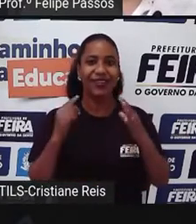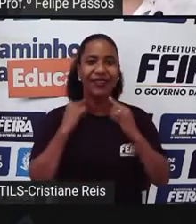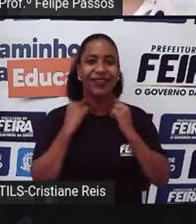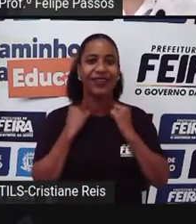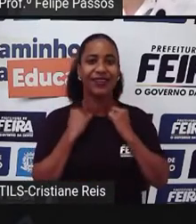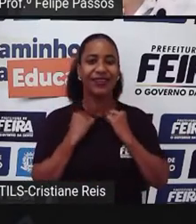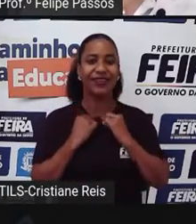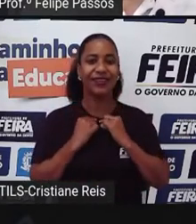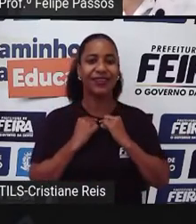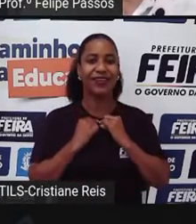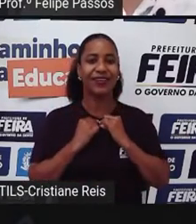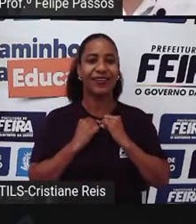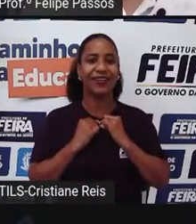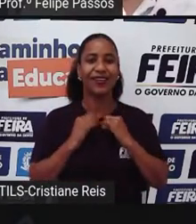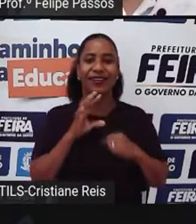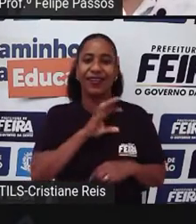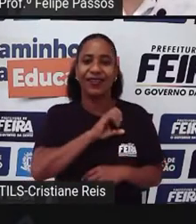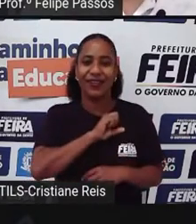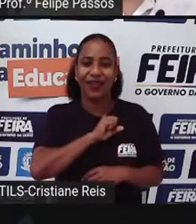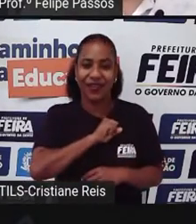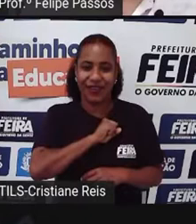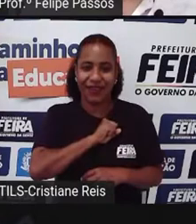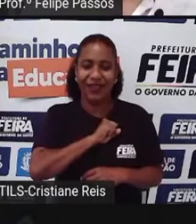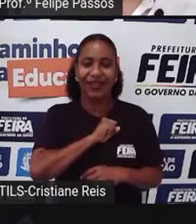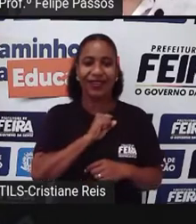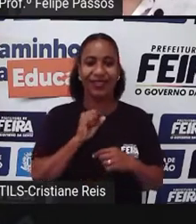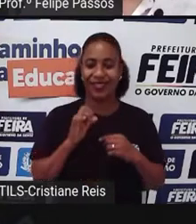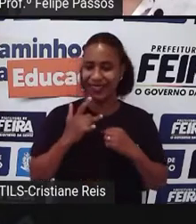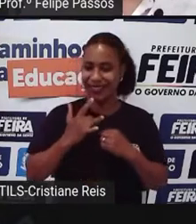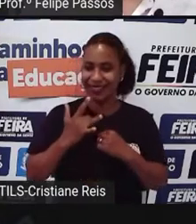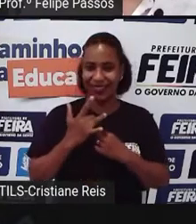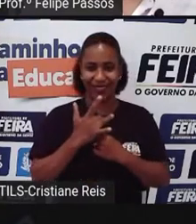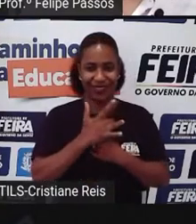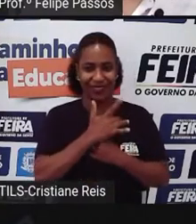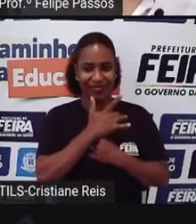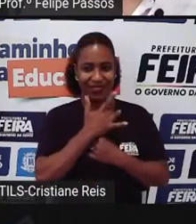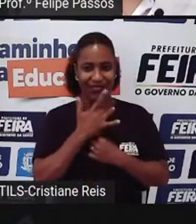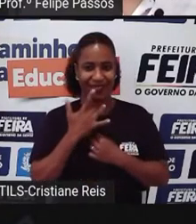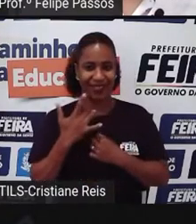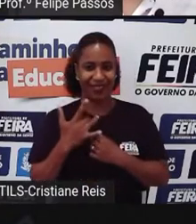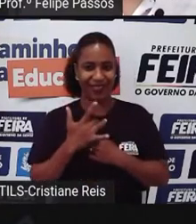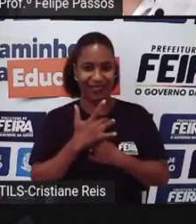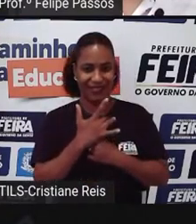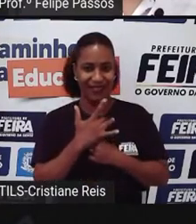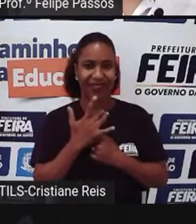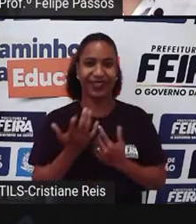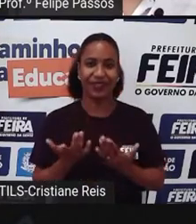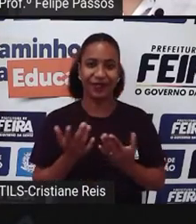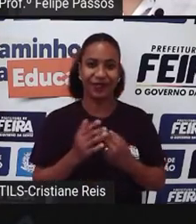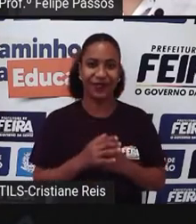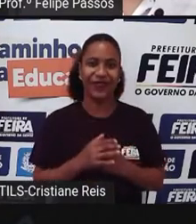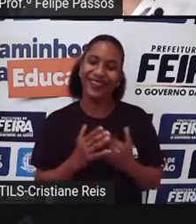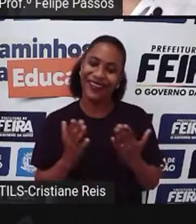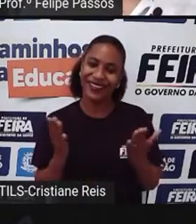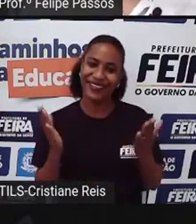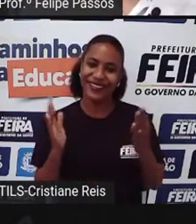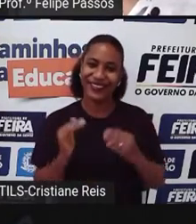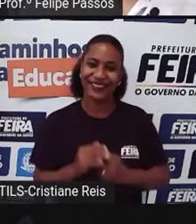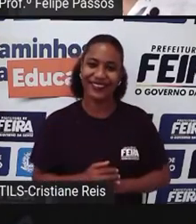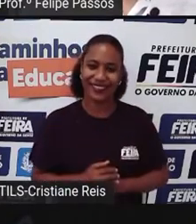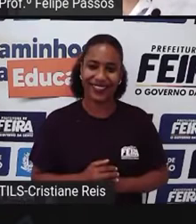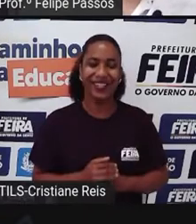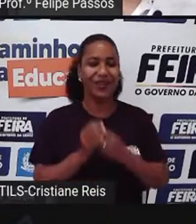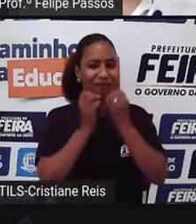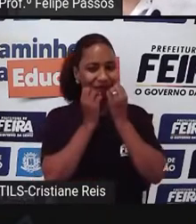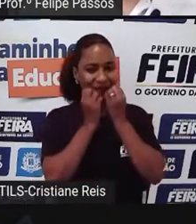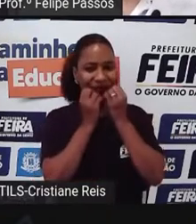Que eu amo Que é de Madre Pérola E É isso Pronto,